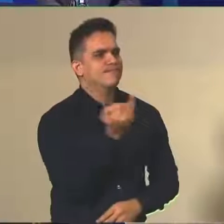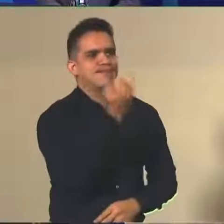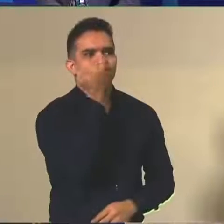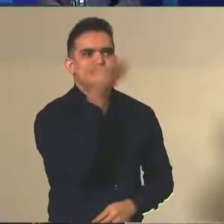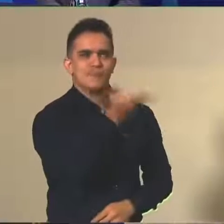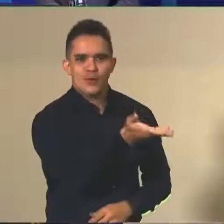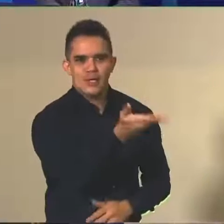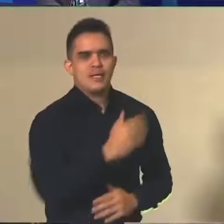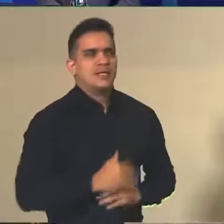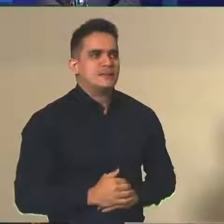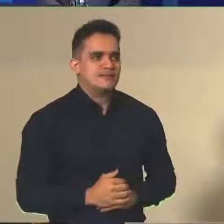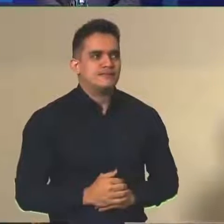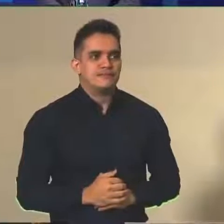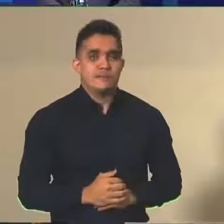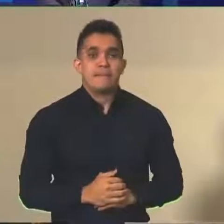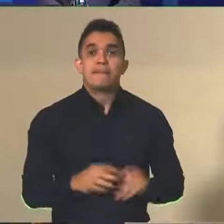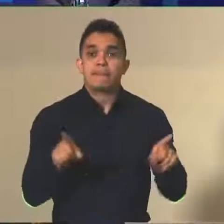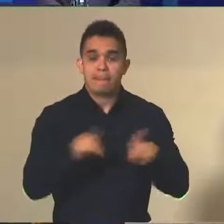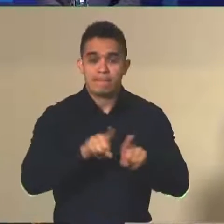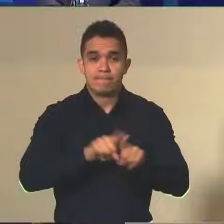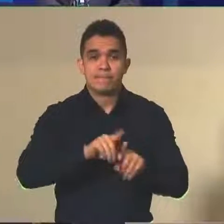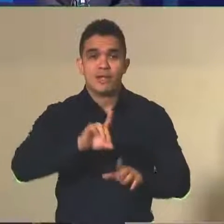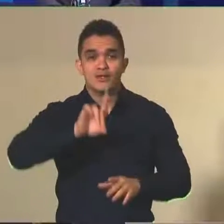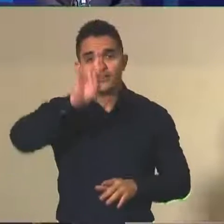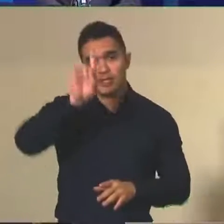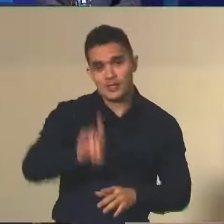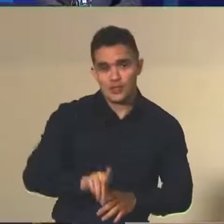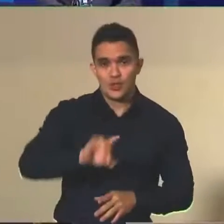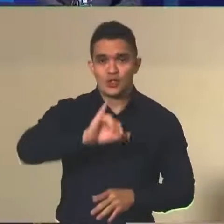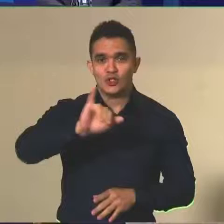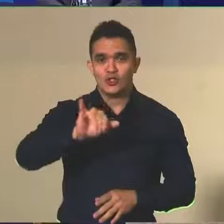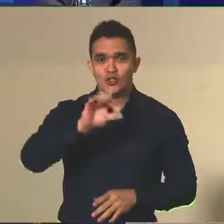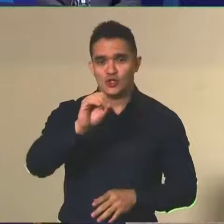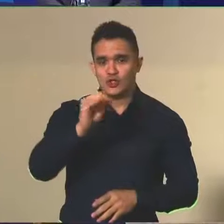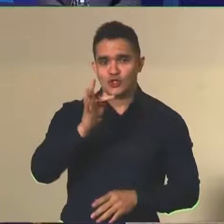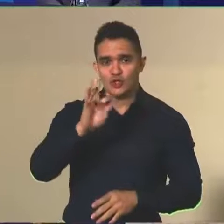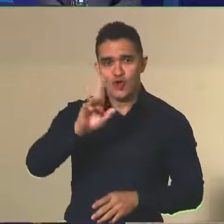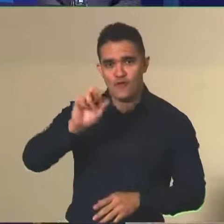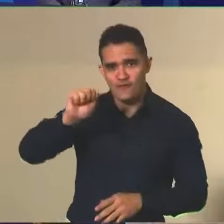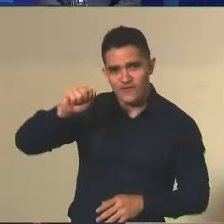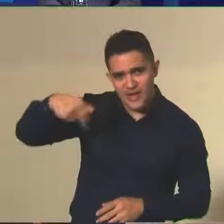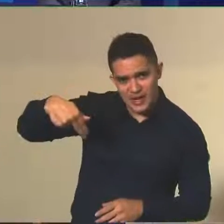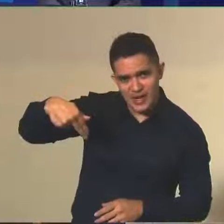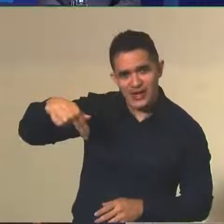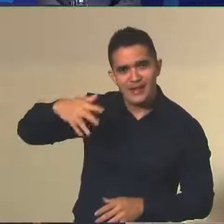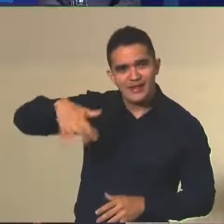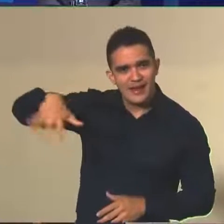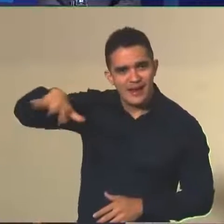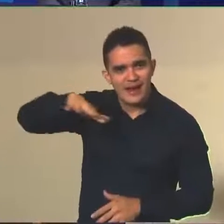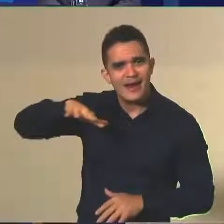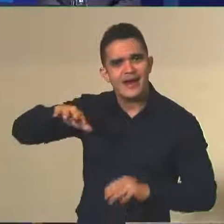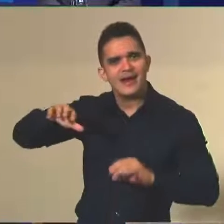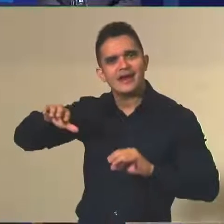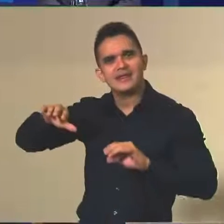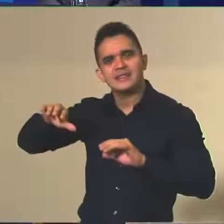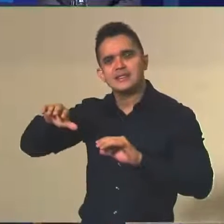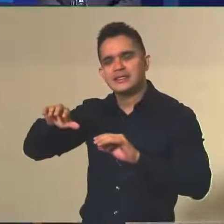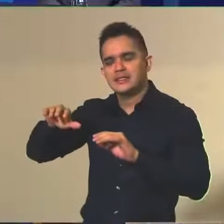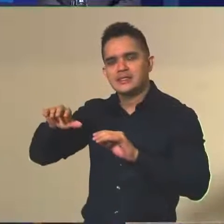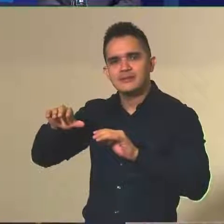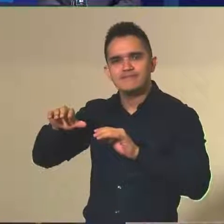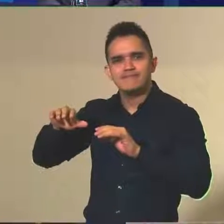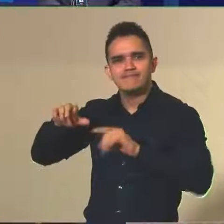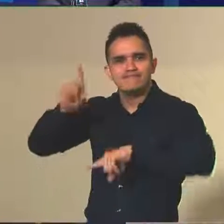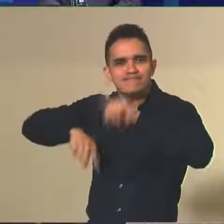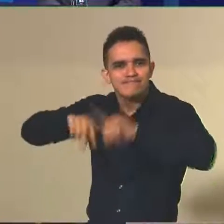ações. Ao diretor também, Jofran Roseno, que cuida aqui da parte logística e de execução do exame, também